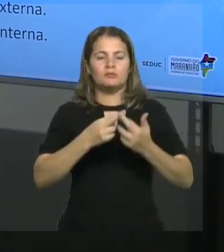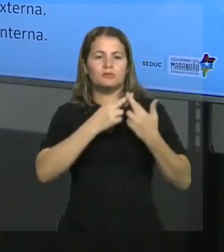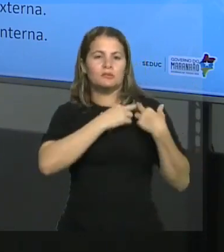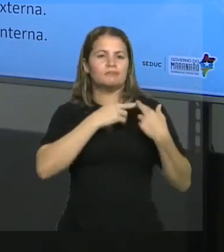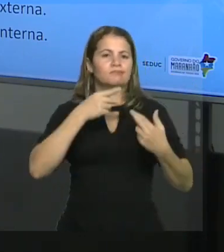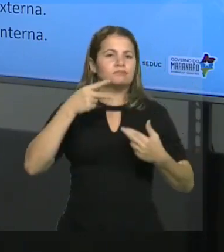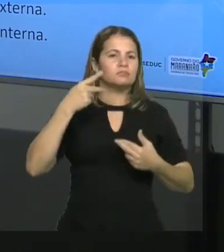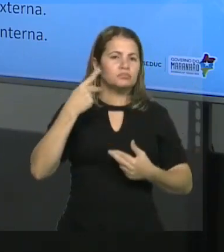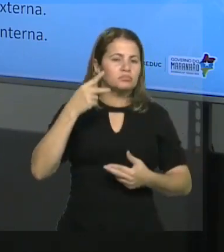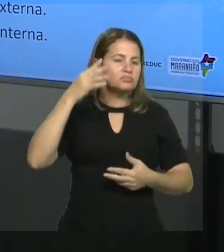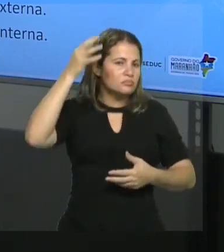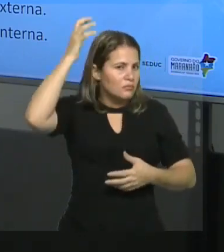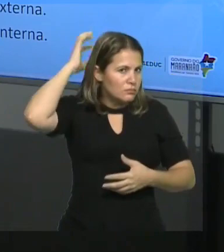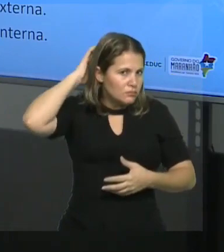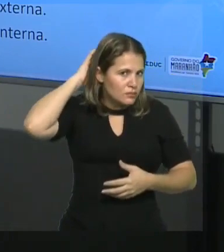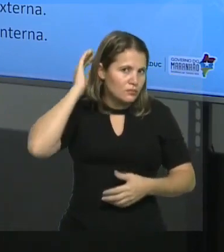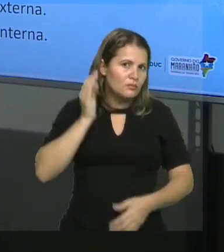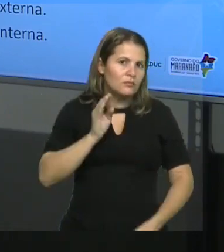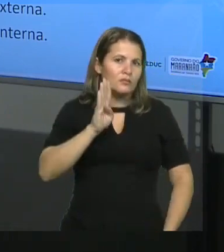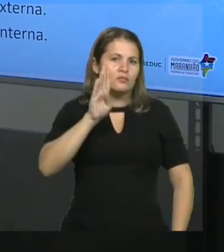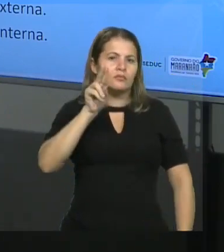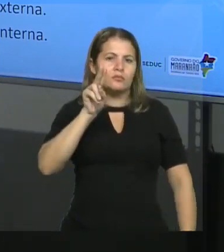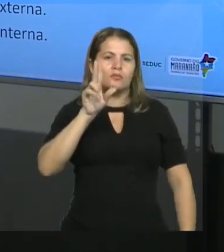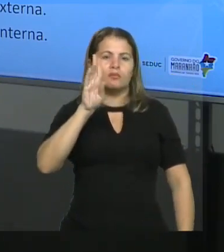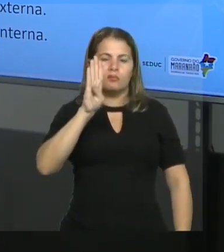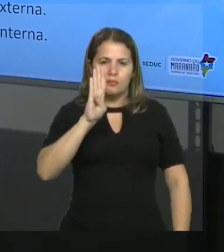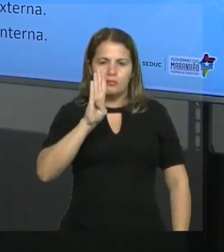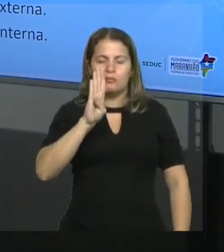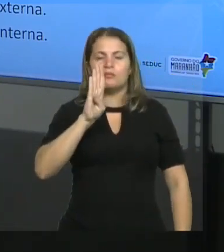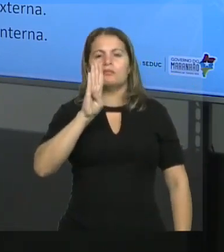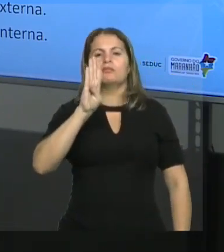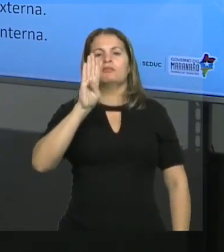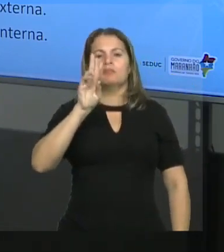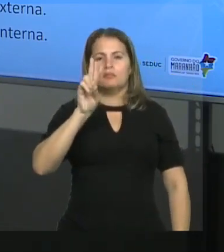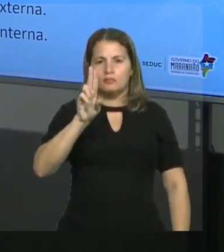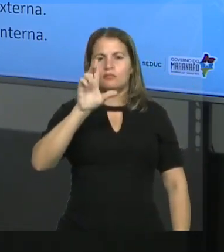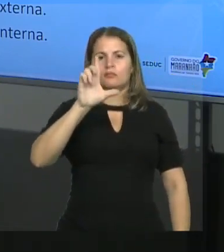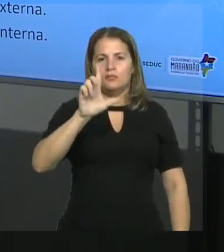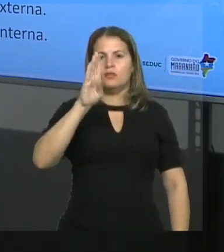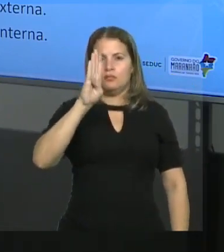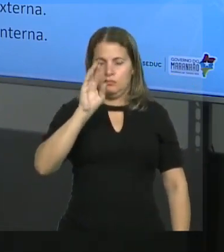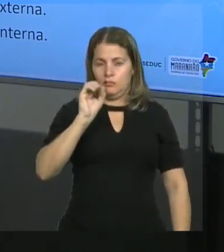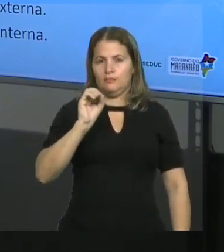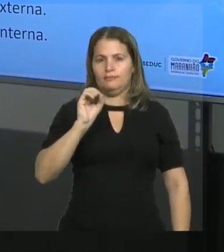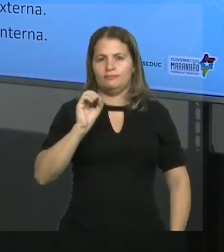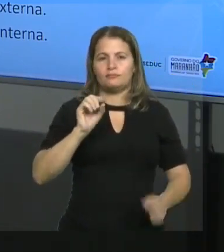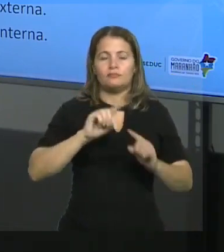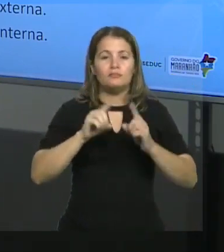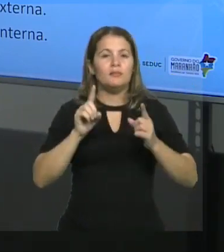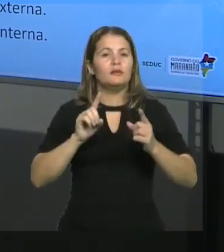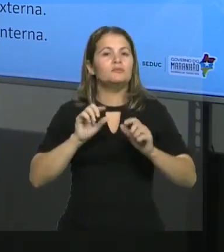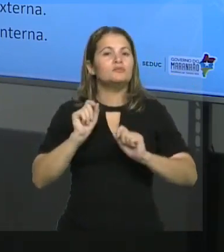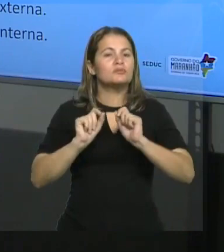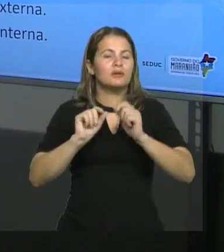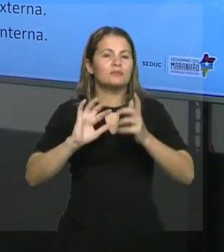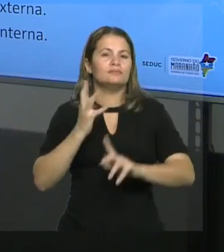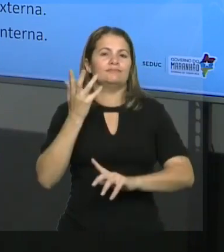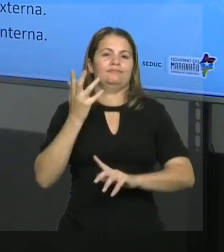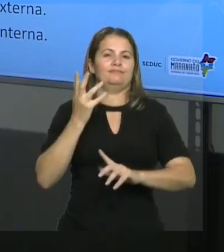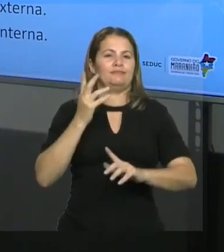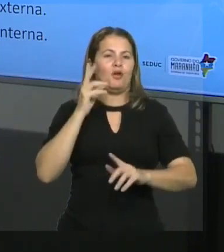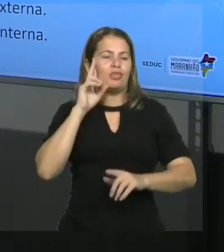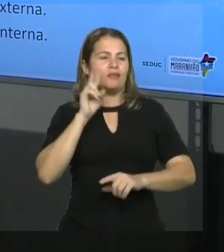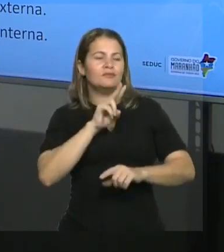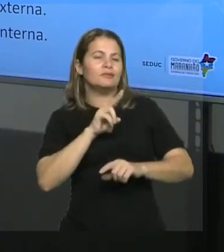para o controle de inspiração não é a falta de oxigênio. É o excesso de gás carbônico. É por isso que naqueles filmes lá